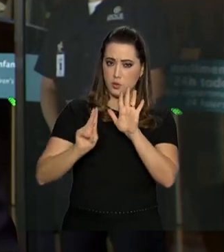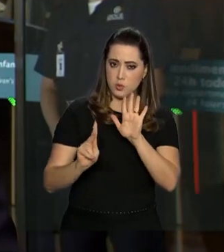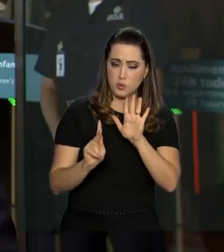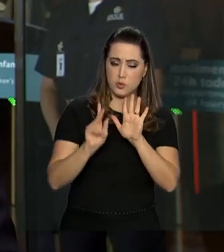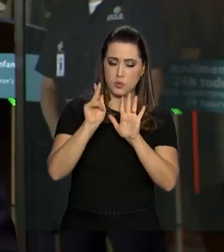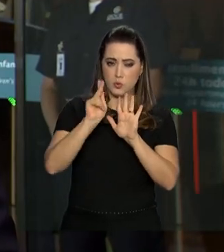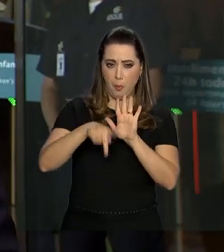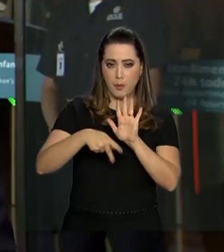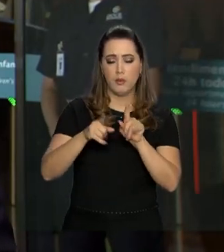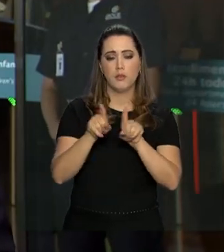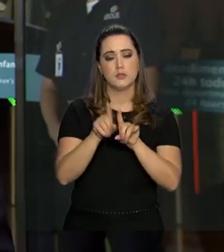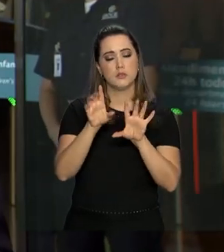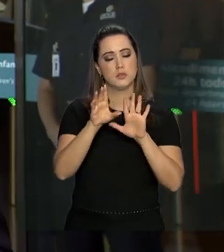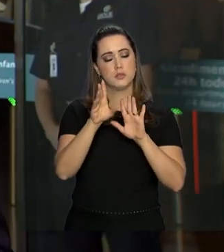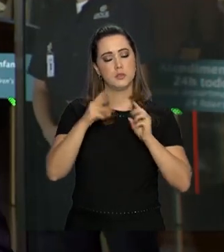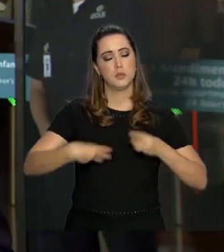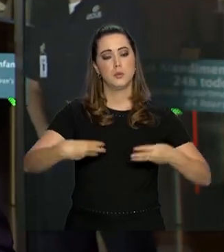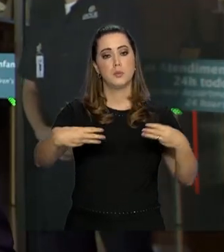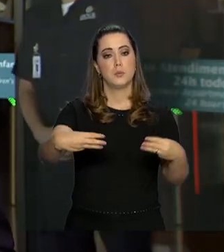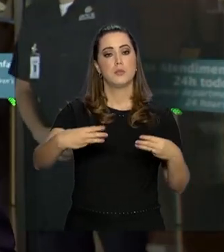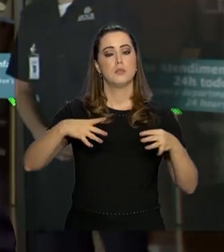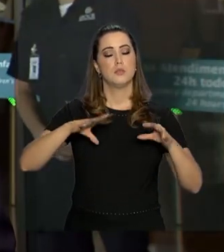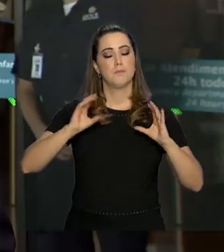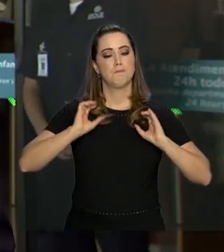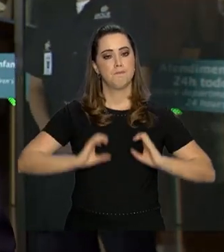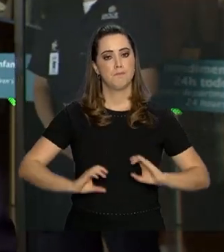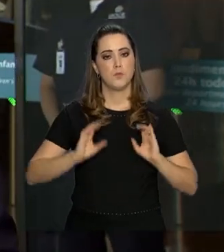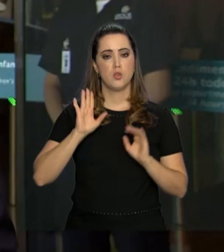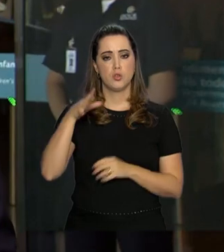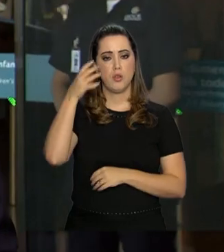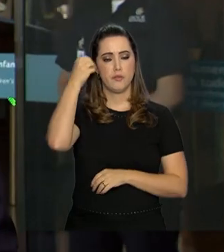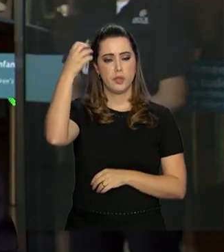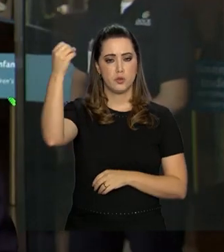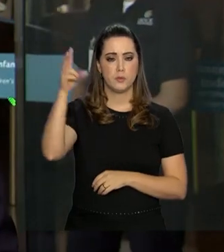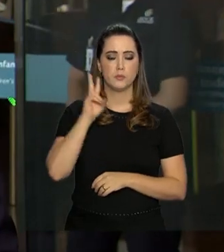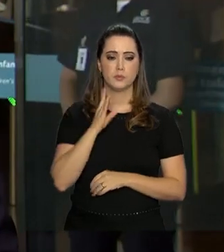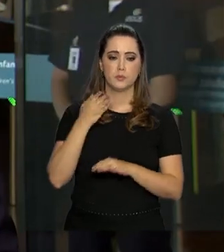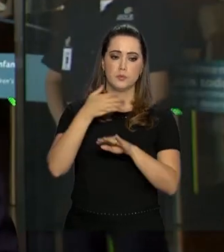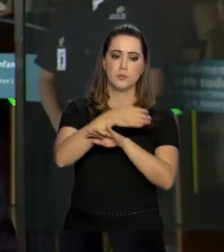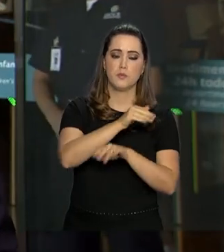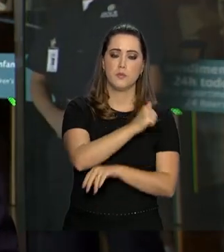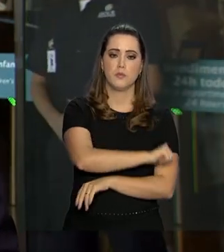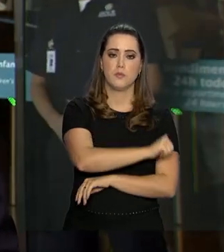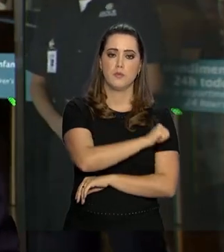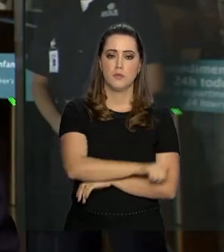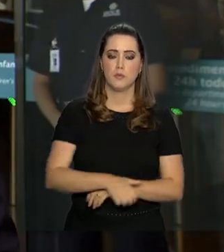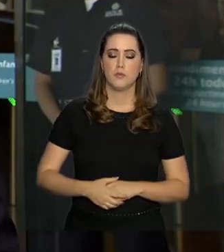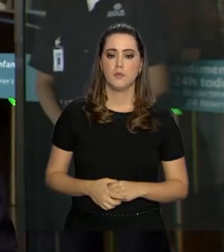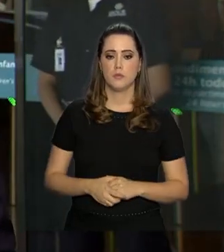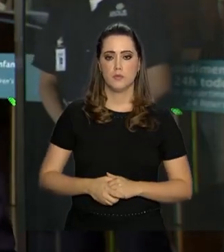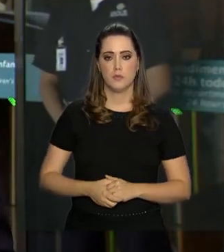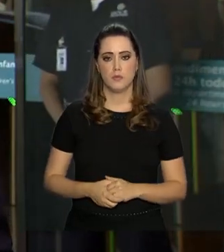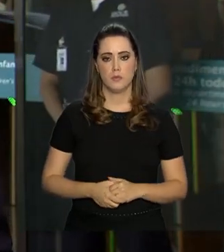Ministério da Cidadania formaram um comitê que já viajou para a cidade do Rio de Janeiro.